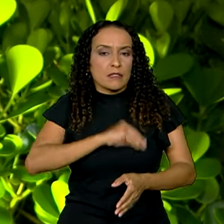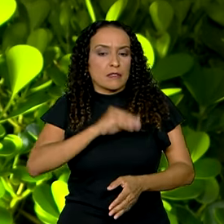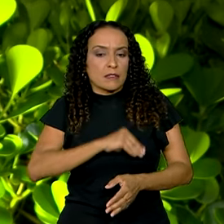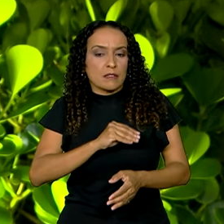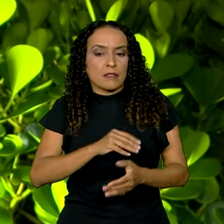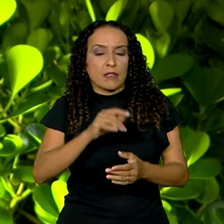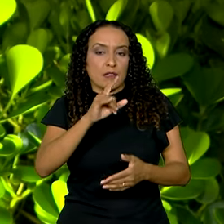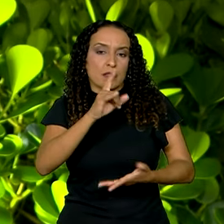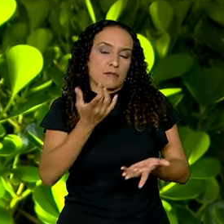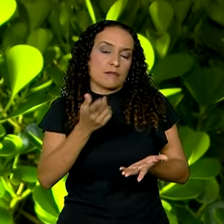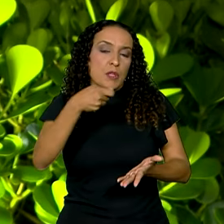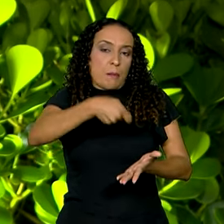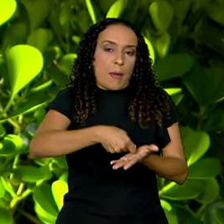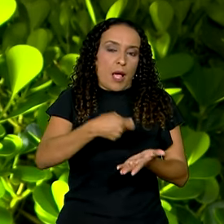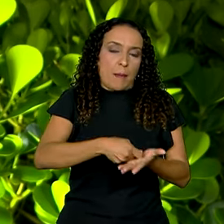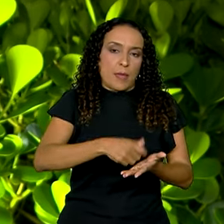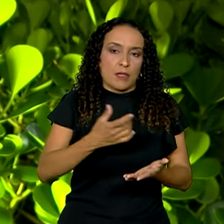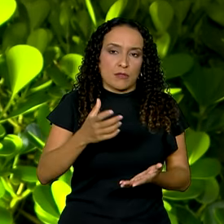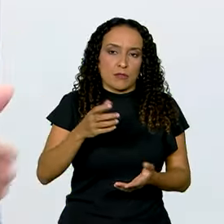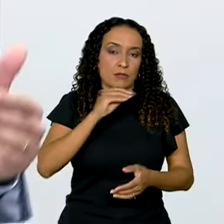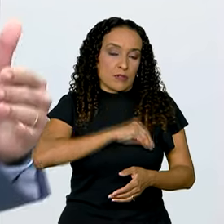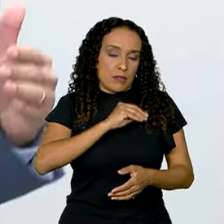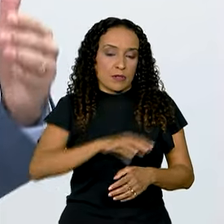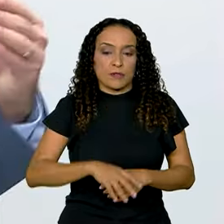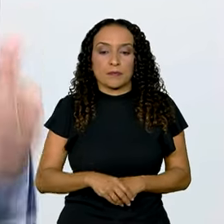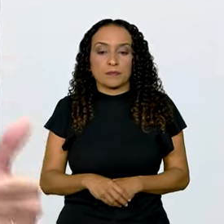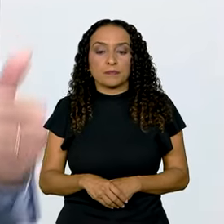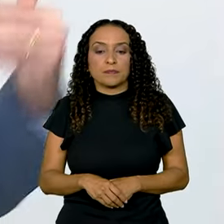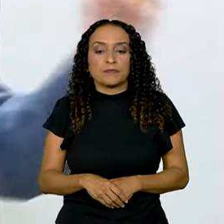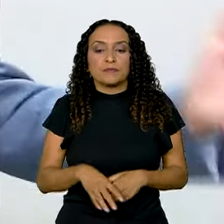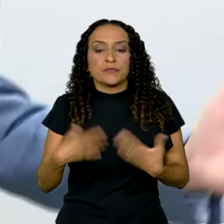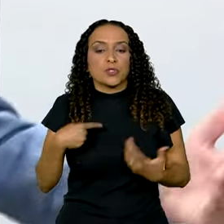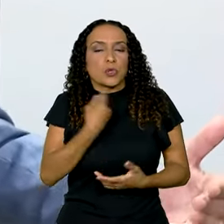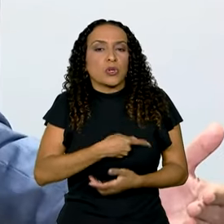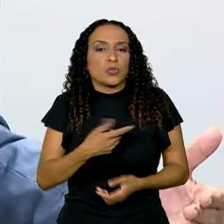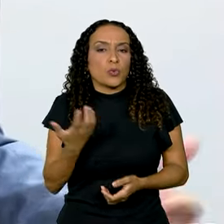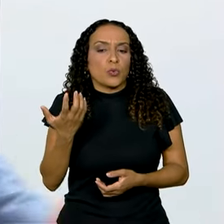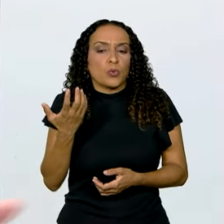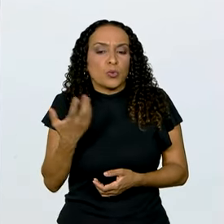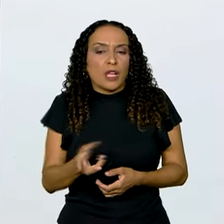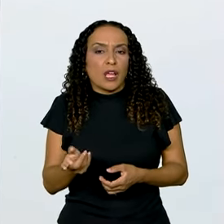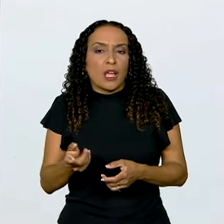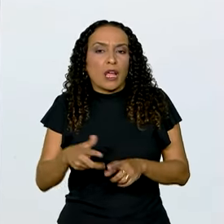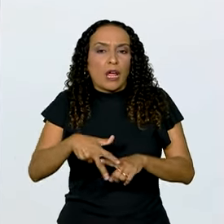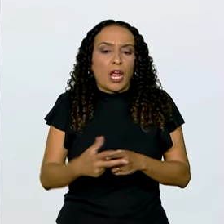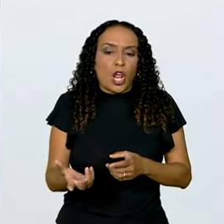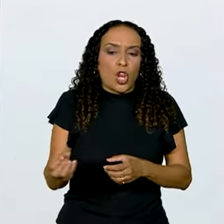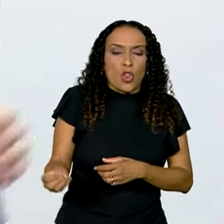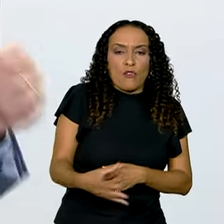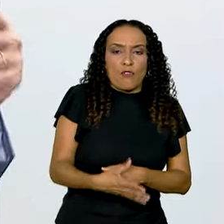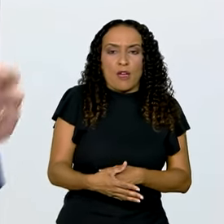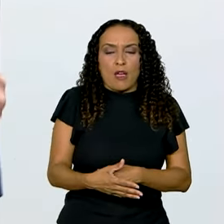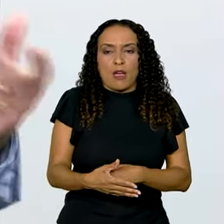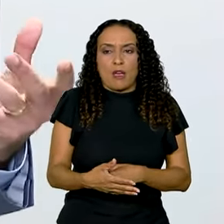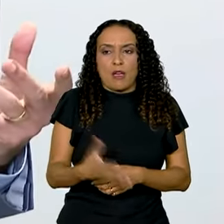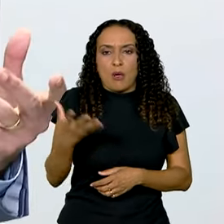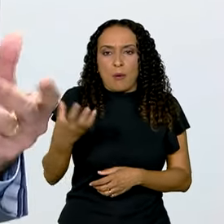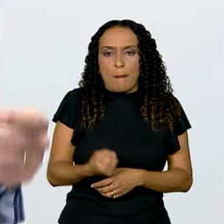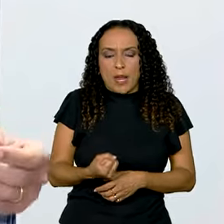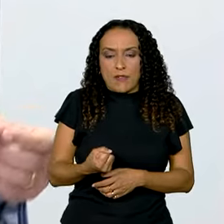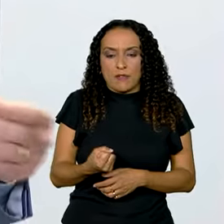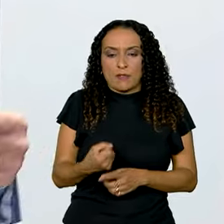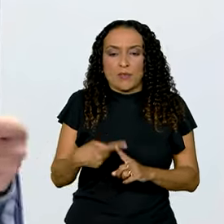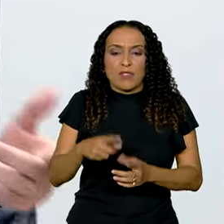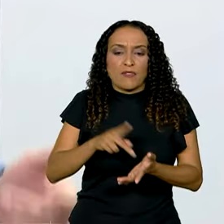da folha de pagamentos. Acompanhe. Então, não pretendíamos renovar esse benefício que, na